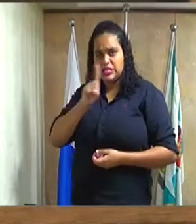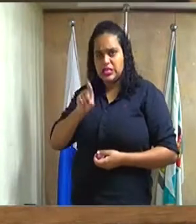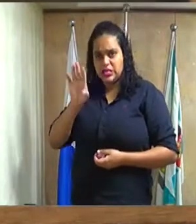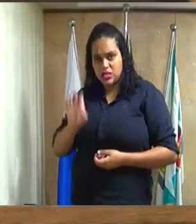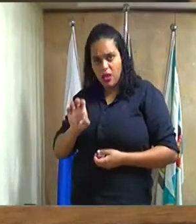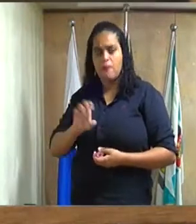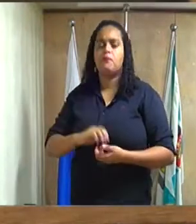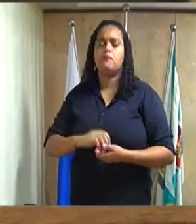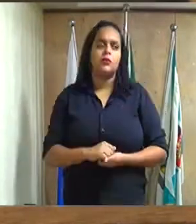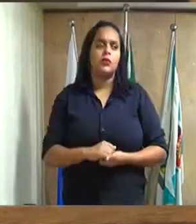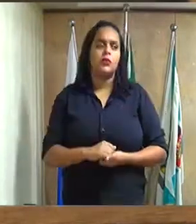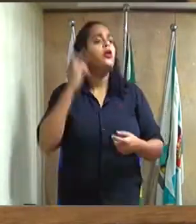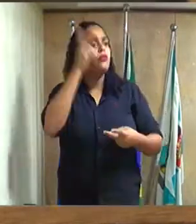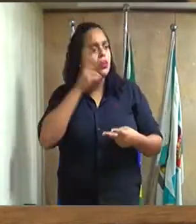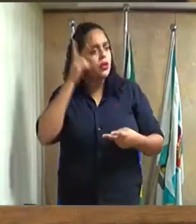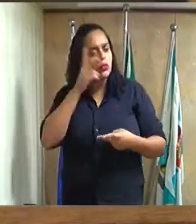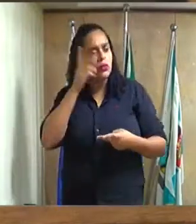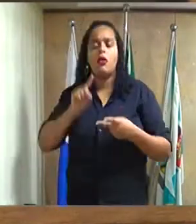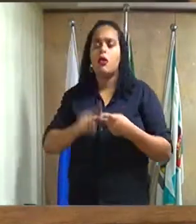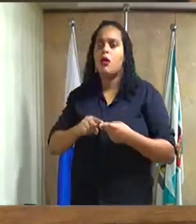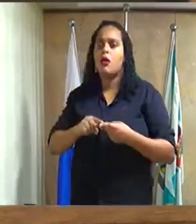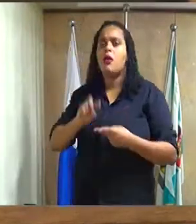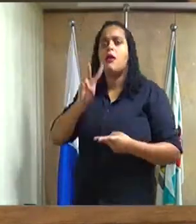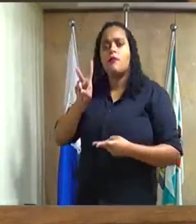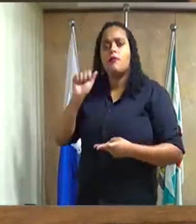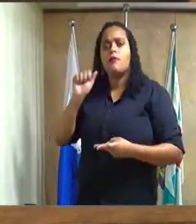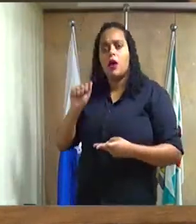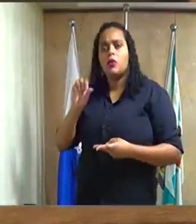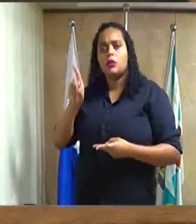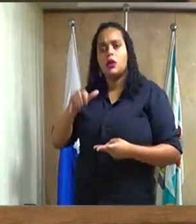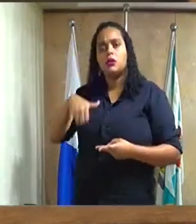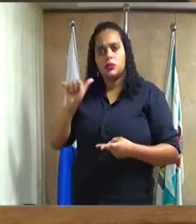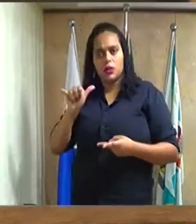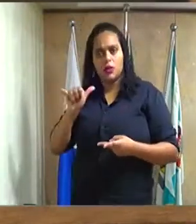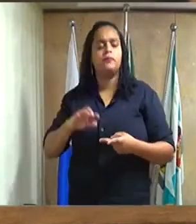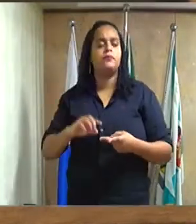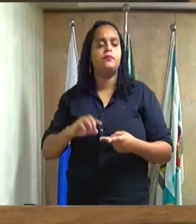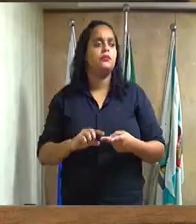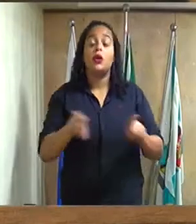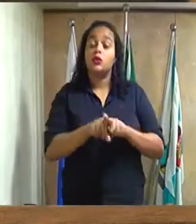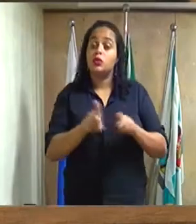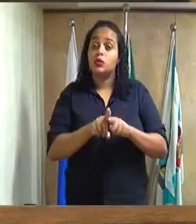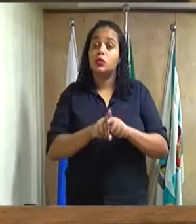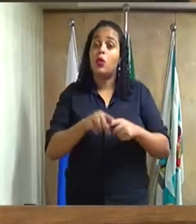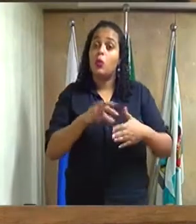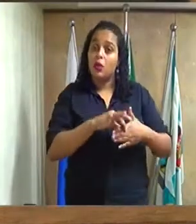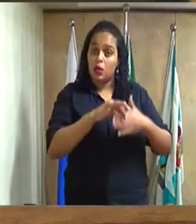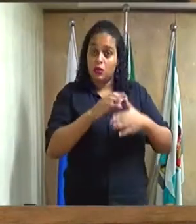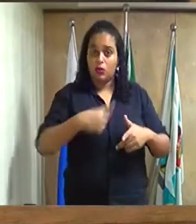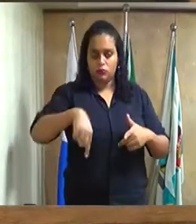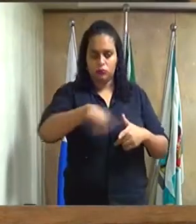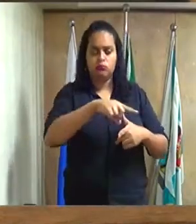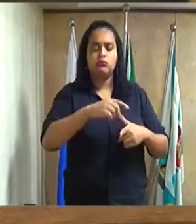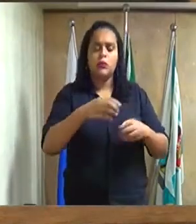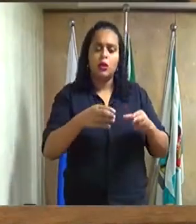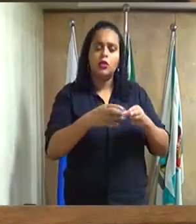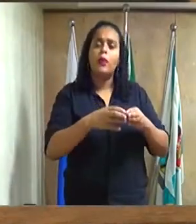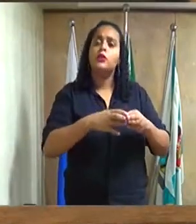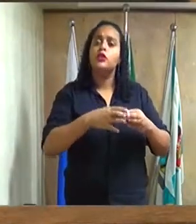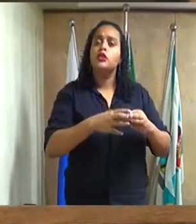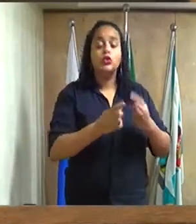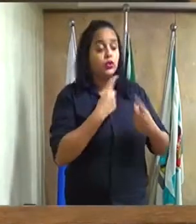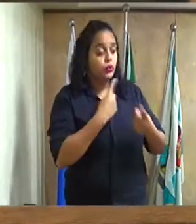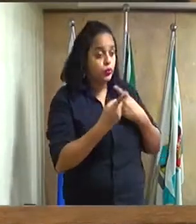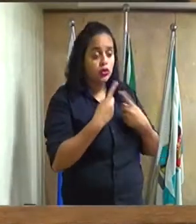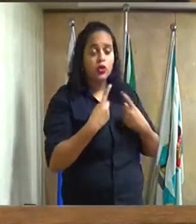ao vereador Valdeci, que nós possamos nos reunir para discutirmos